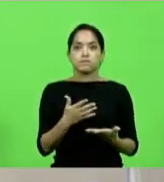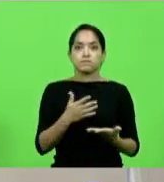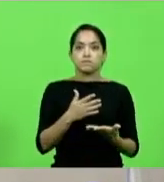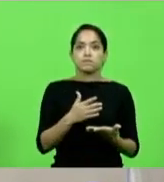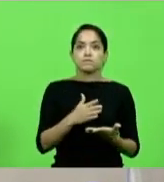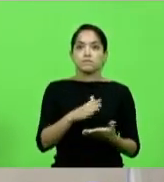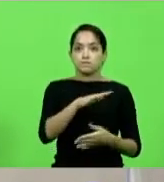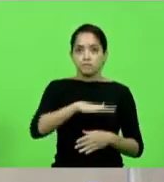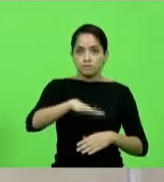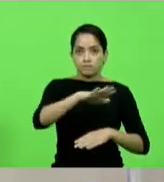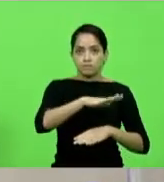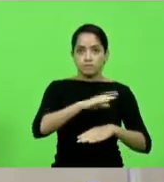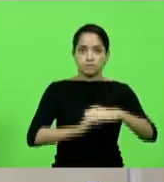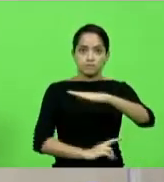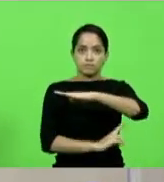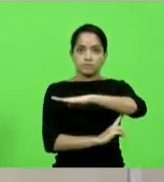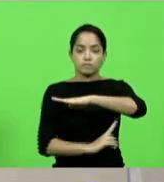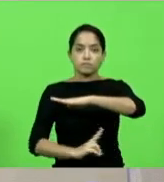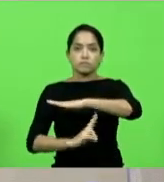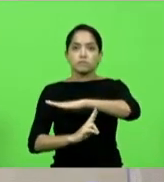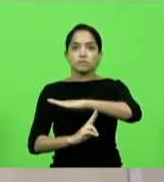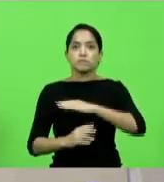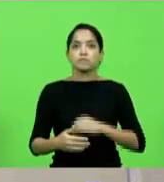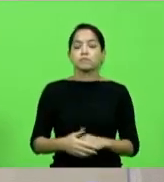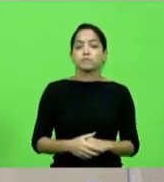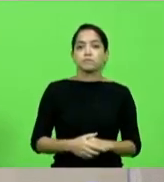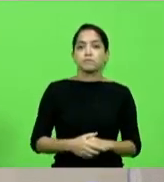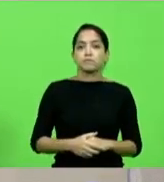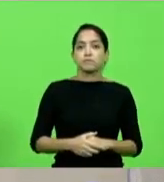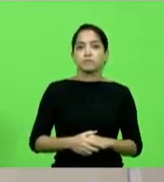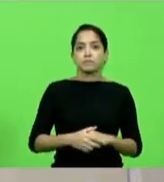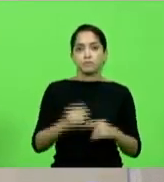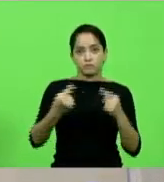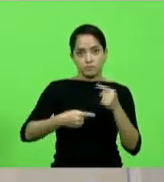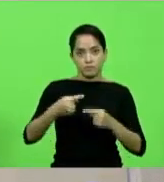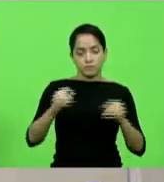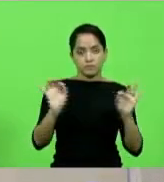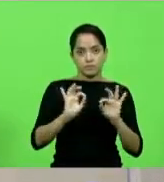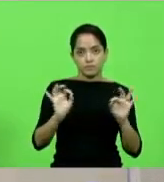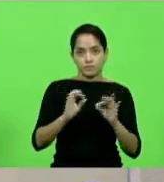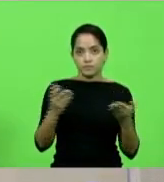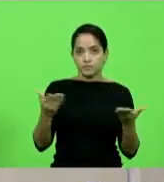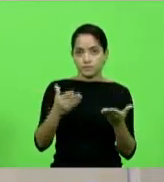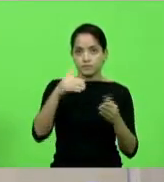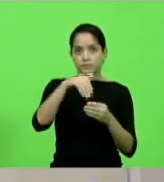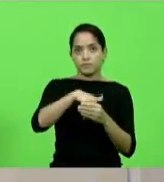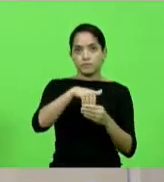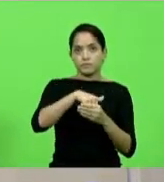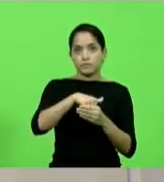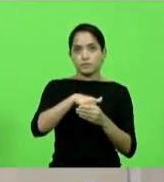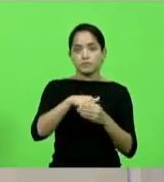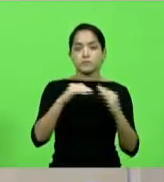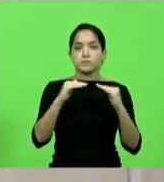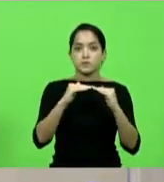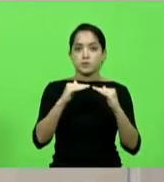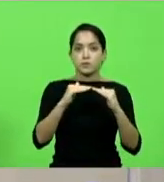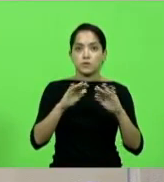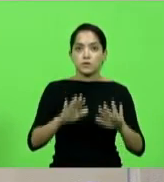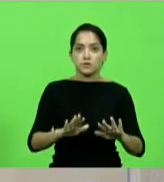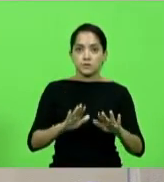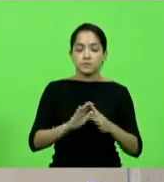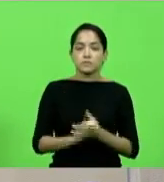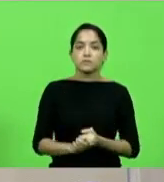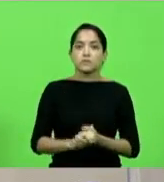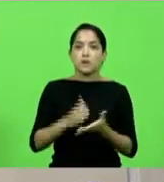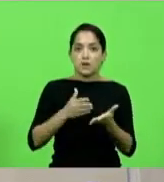cabeceira da ponte Ercílio Luz, em discussão, não havendo quem queira discutir em votação, deputados que aprovam permaneça como se encontra,